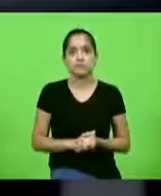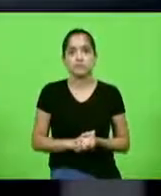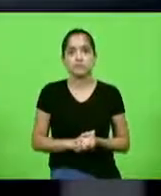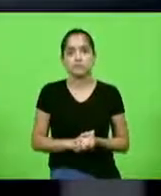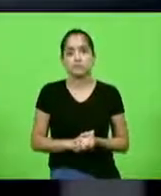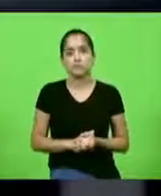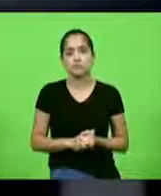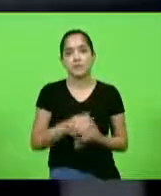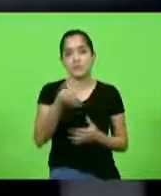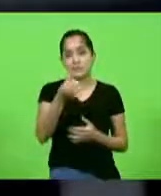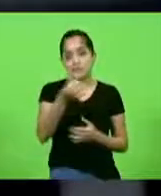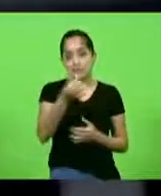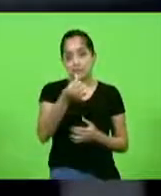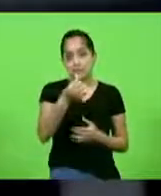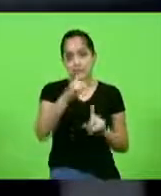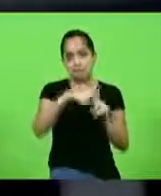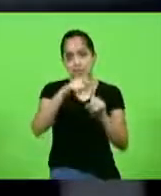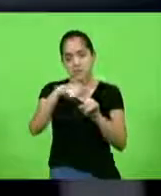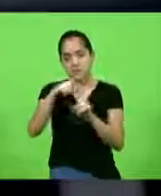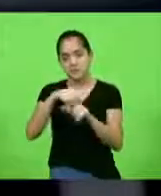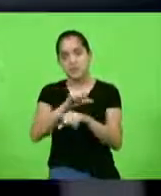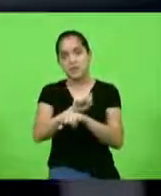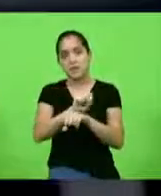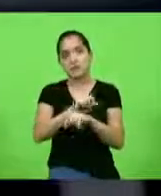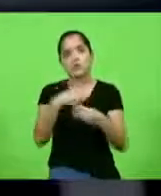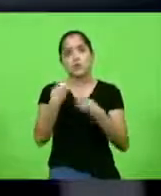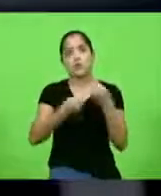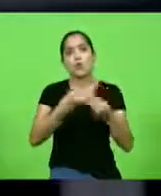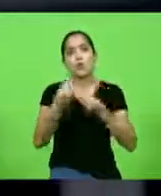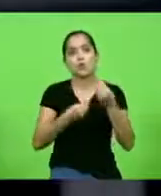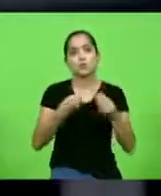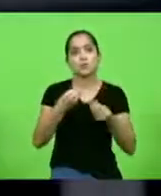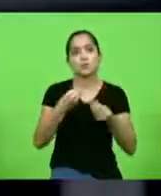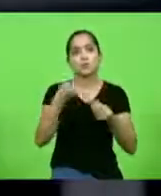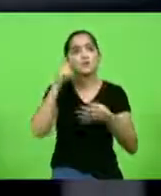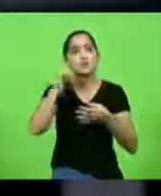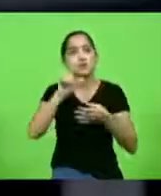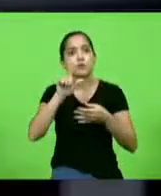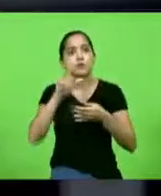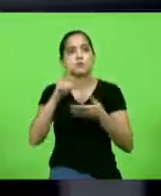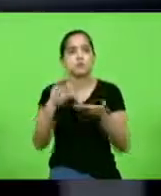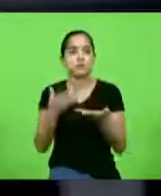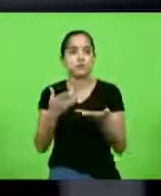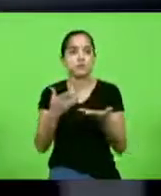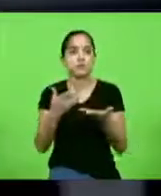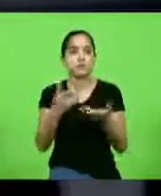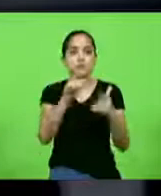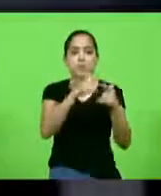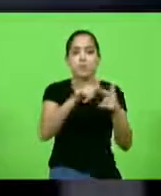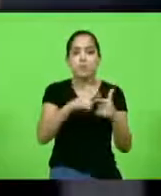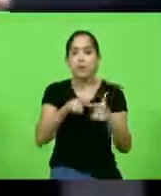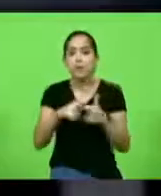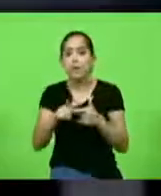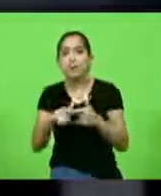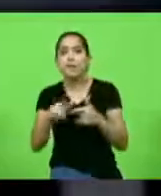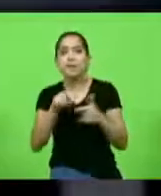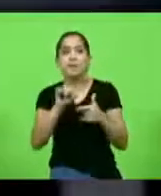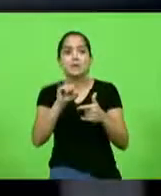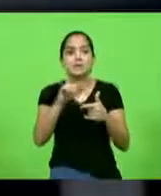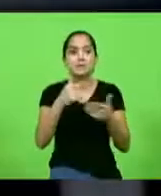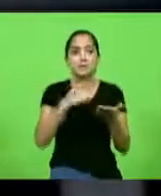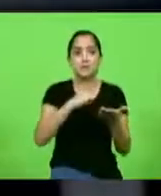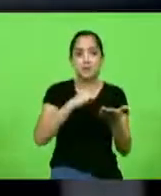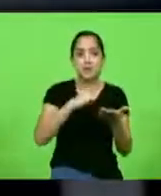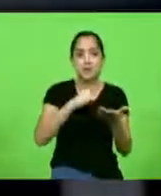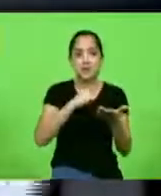projeto seis meses, deputado Alba. Aí como é a Prefeitura vai ter a chance de recuperar qualquer problema que ela teve, ela tem que recuperar.